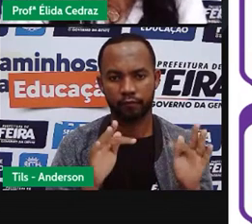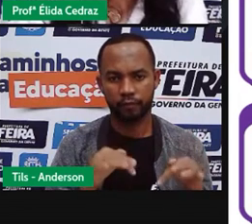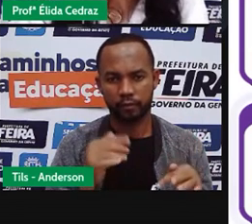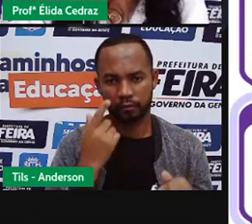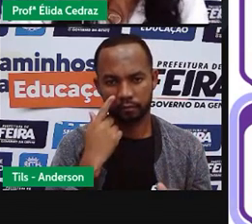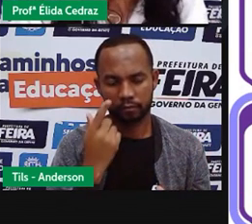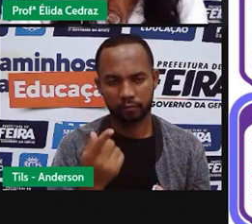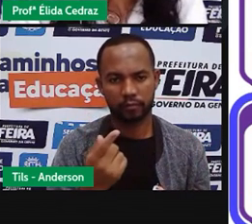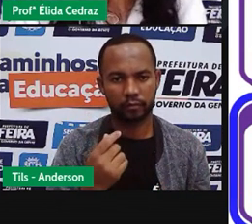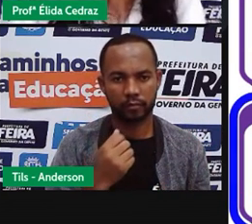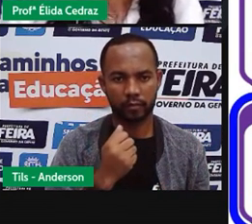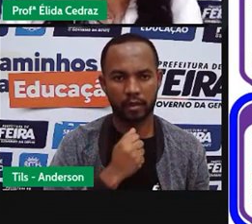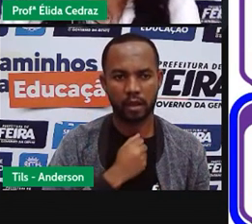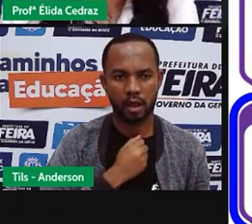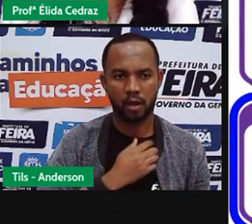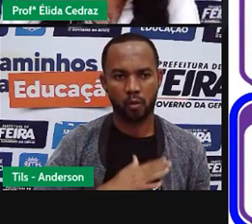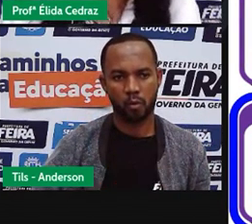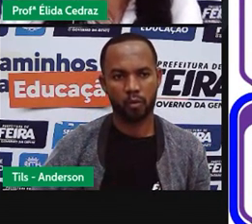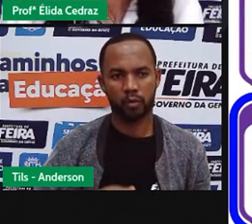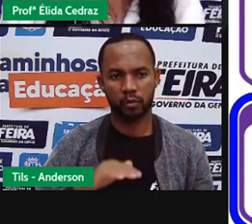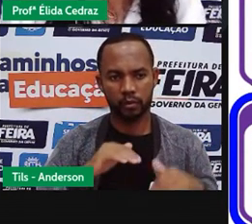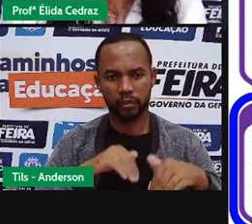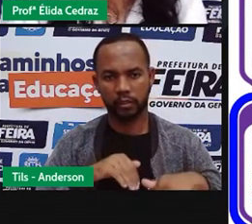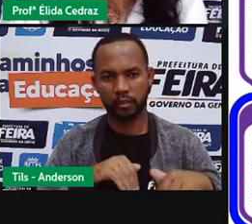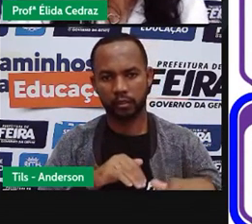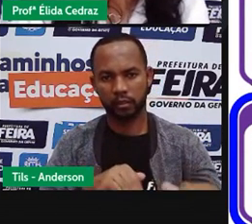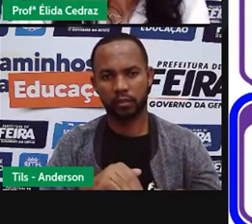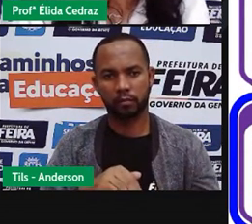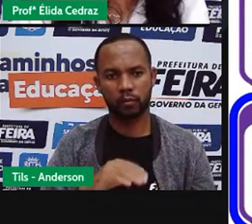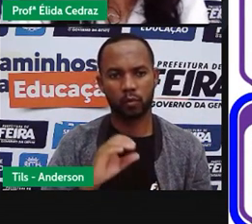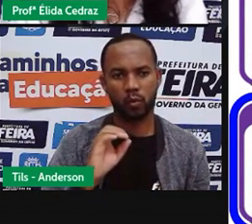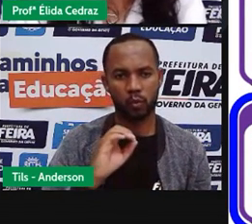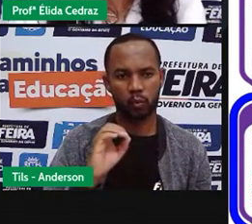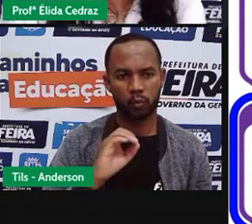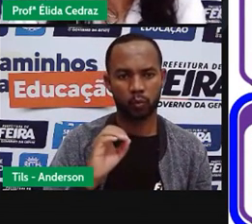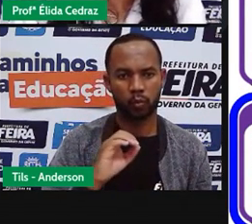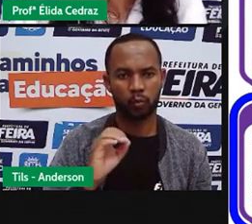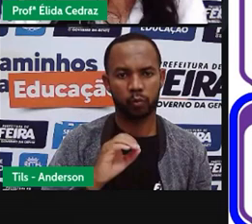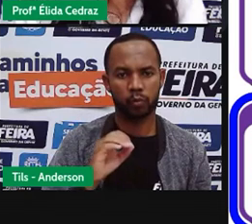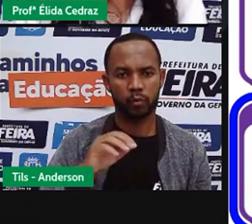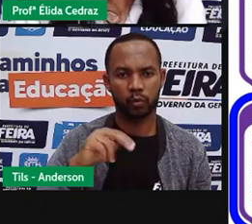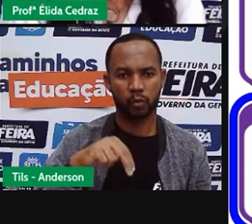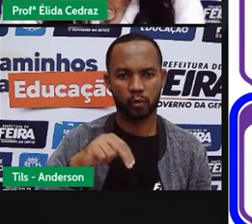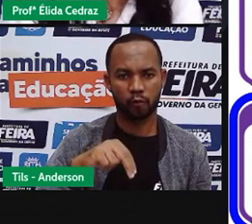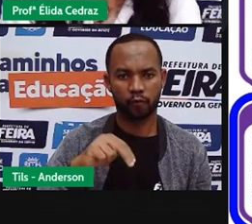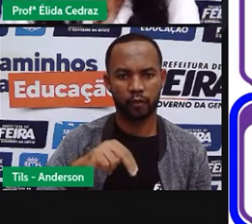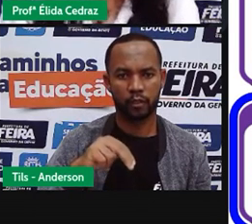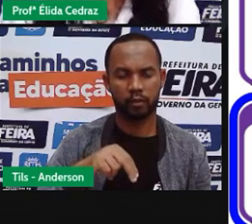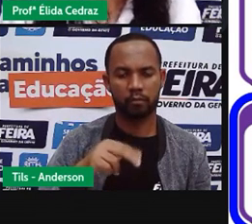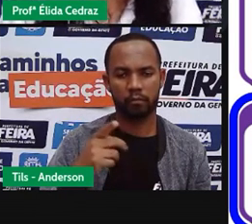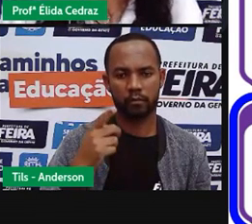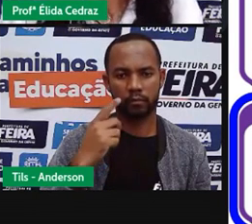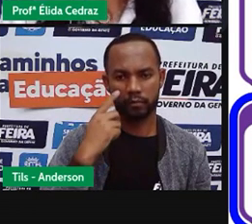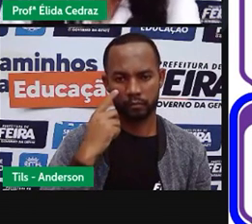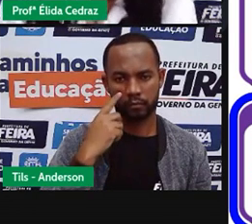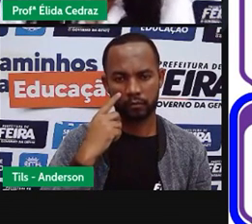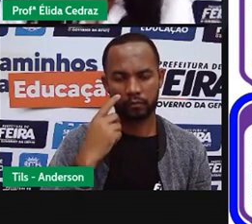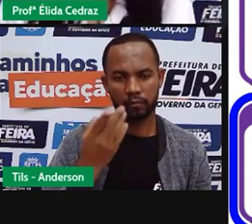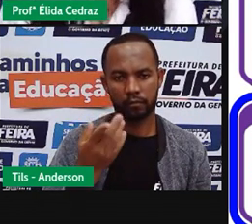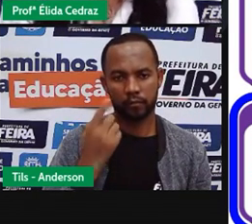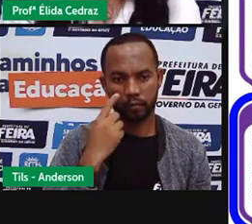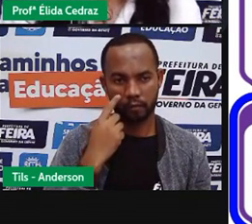agosto setembro outubro novembro e dezembro